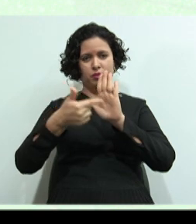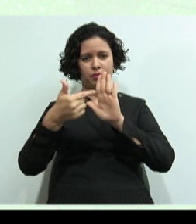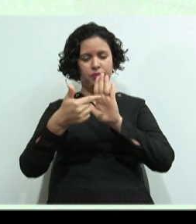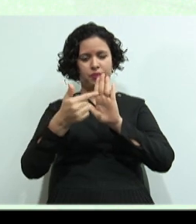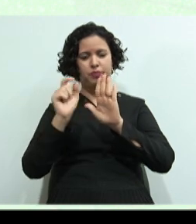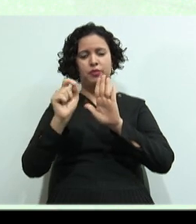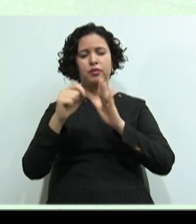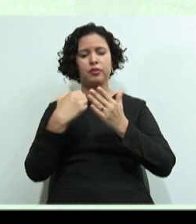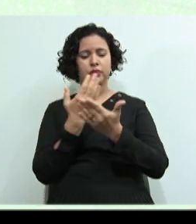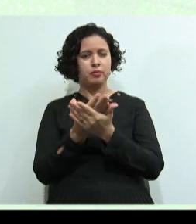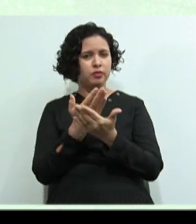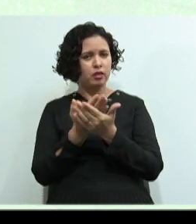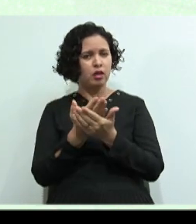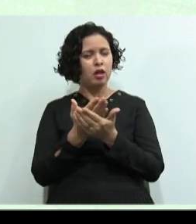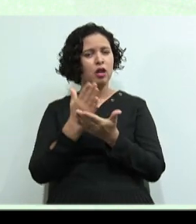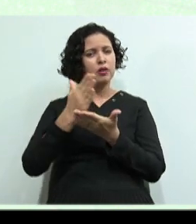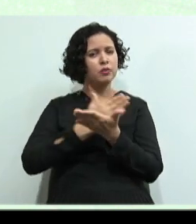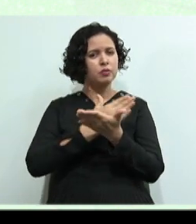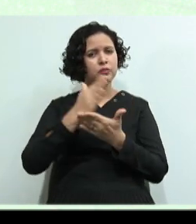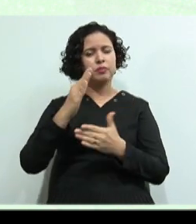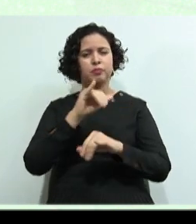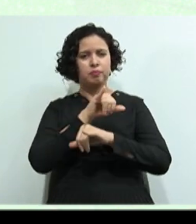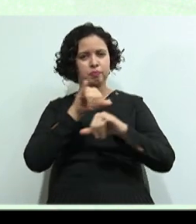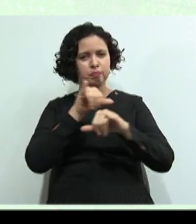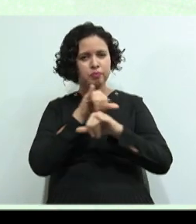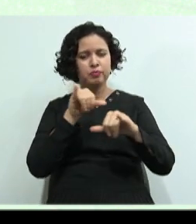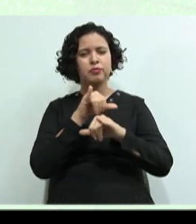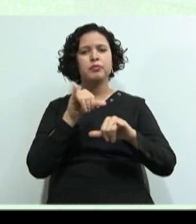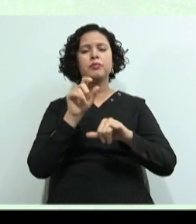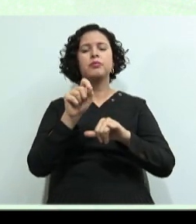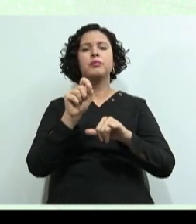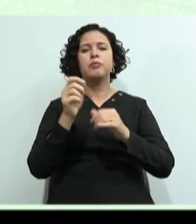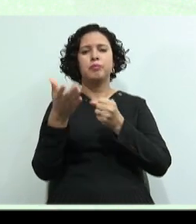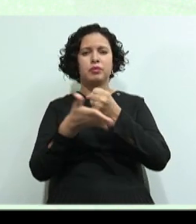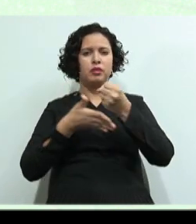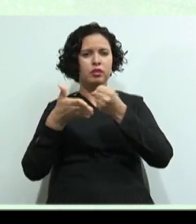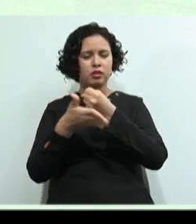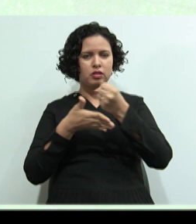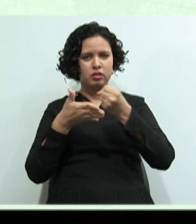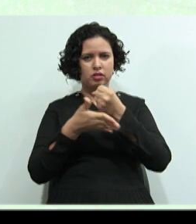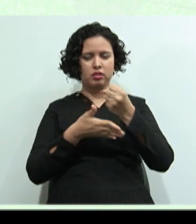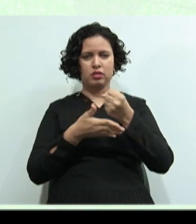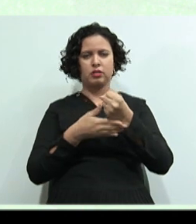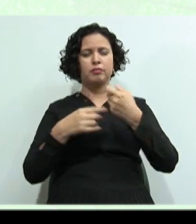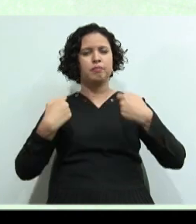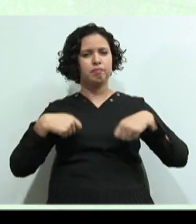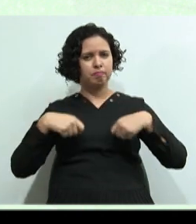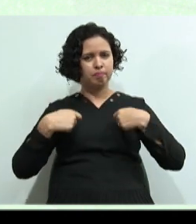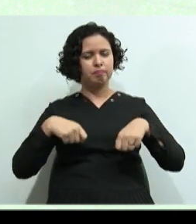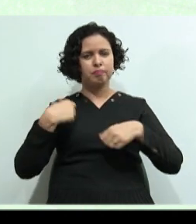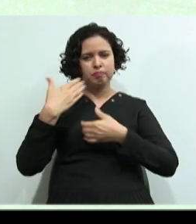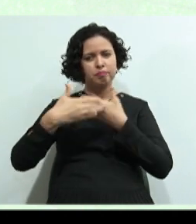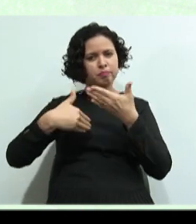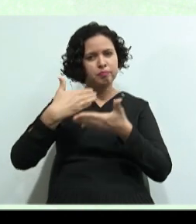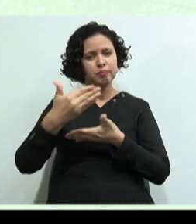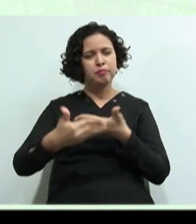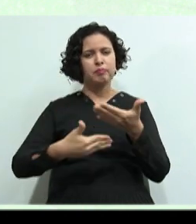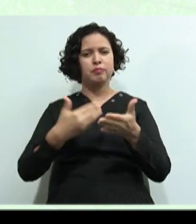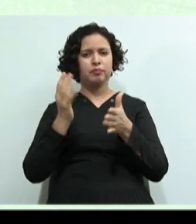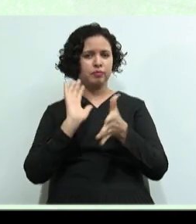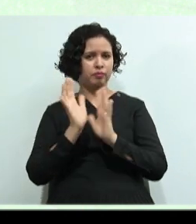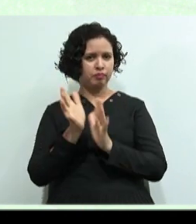trabalhar Algumas informações Básicas Que vocês Precisarão Para poder desenvolver A língua brasileira De sinais